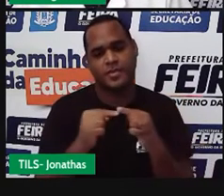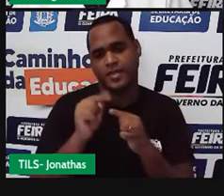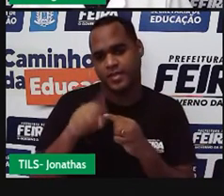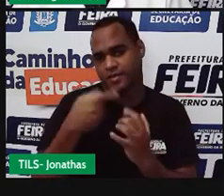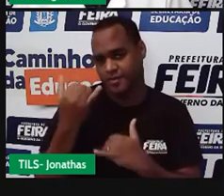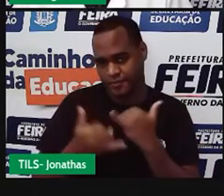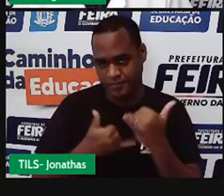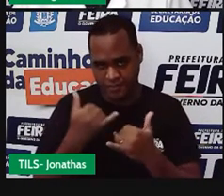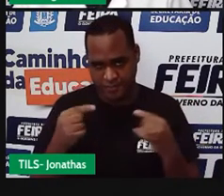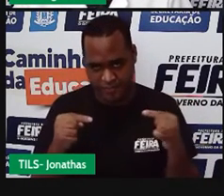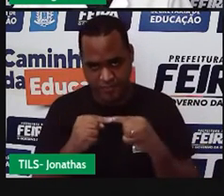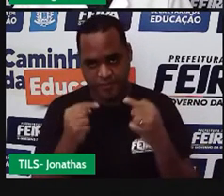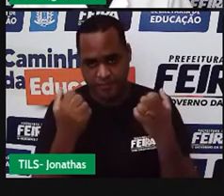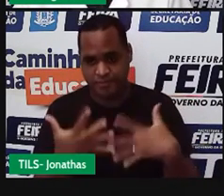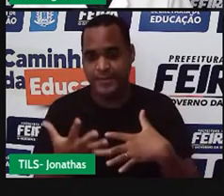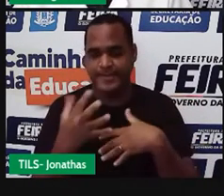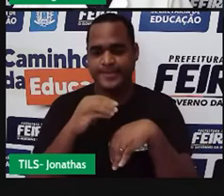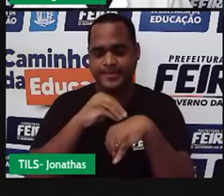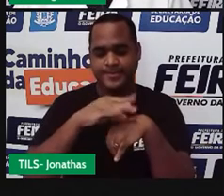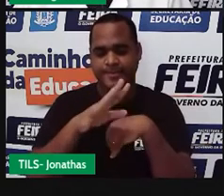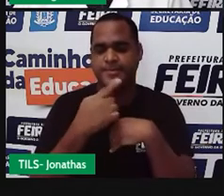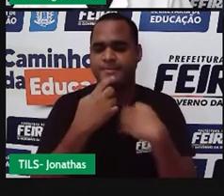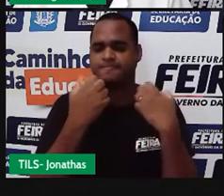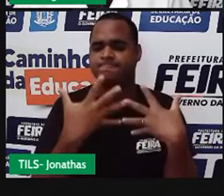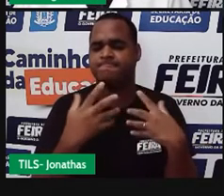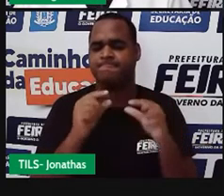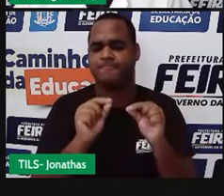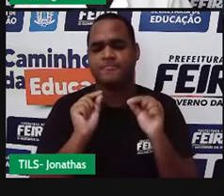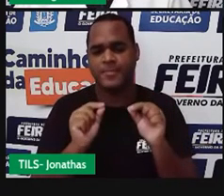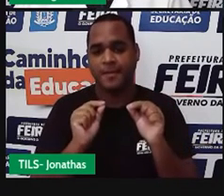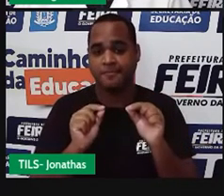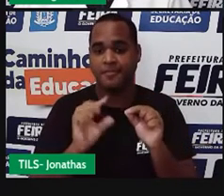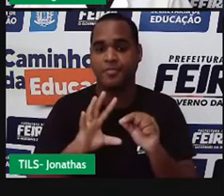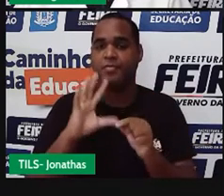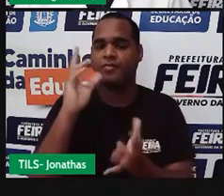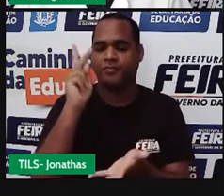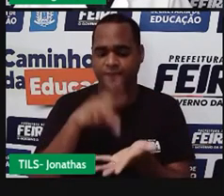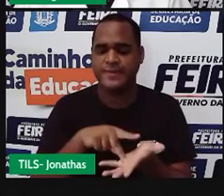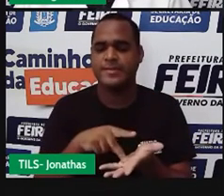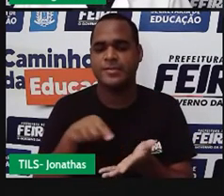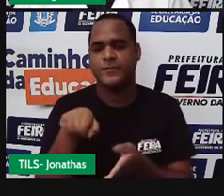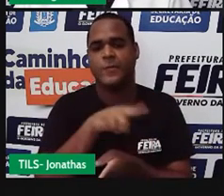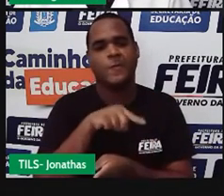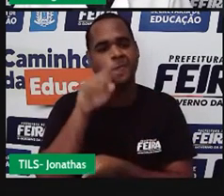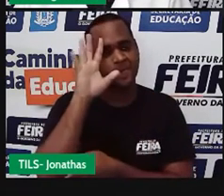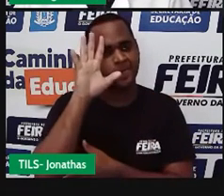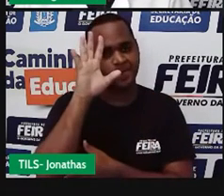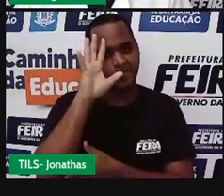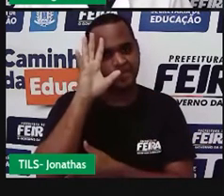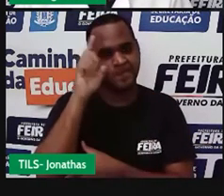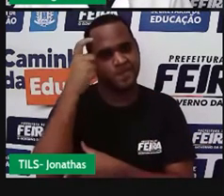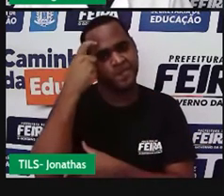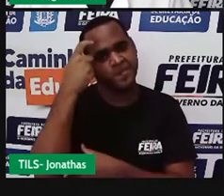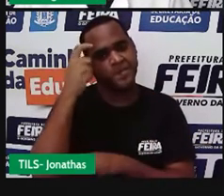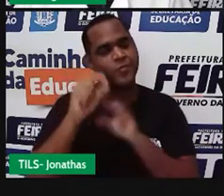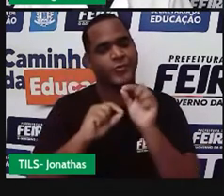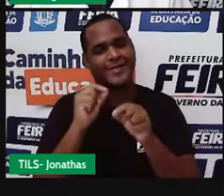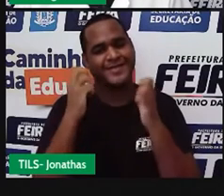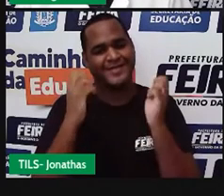agora eu trago para você a seguinte situação para a gente raciocinar. Olha só.